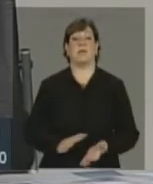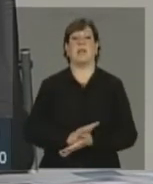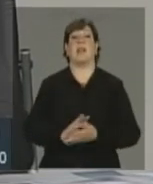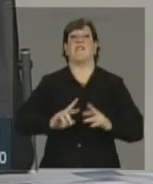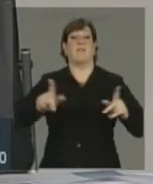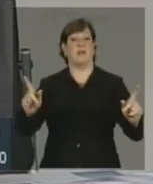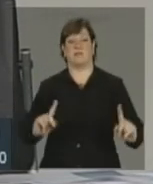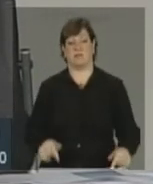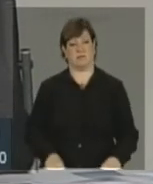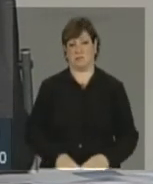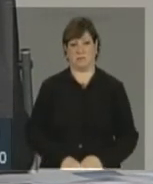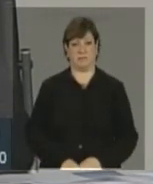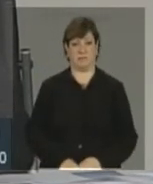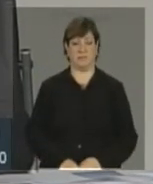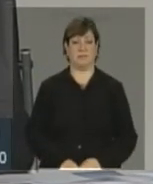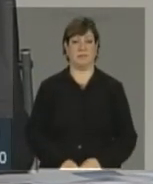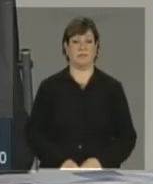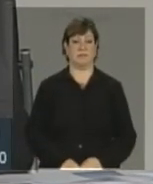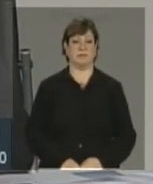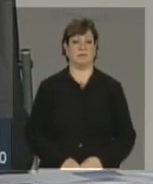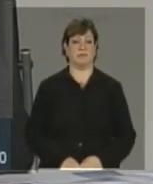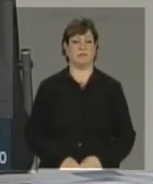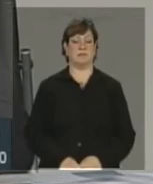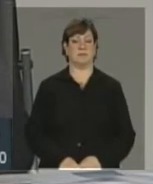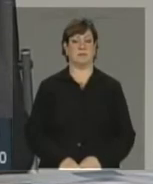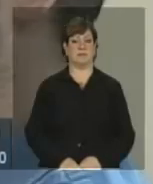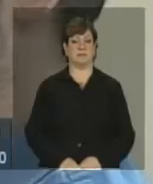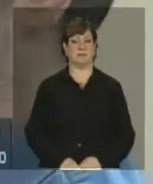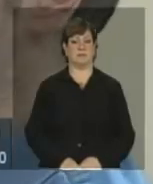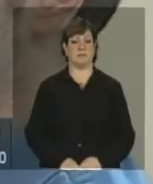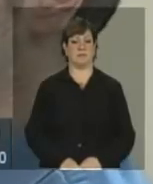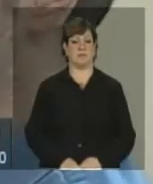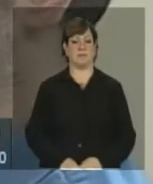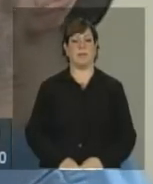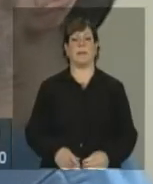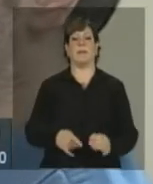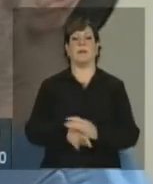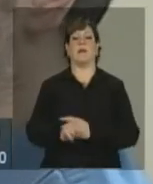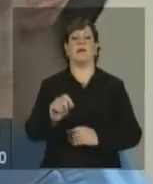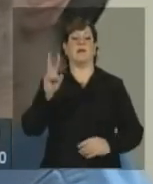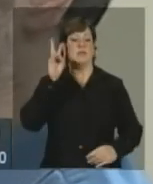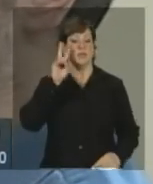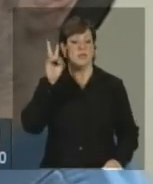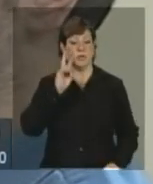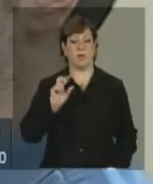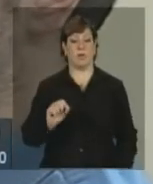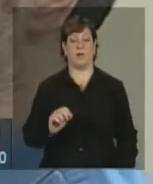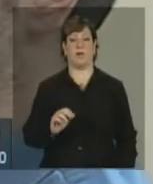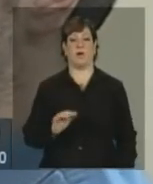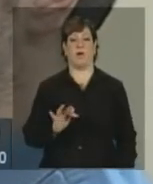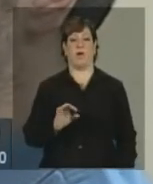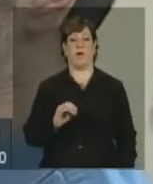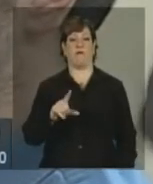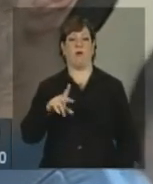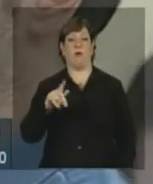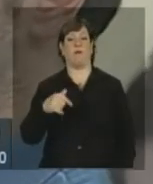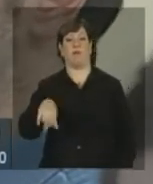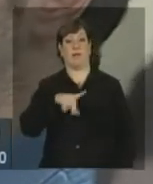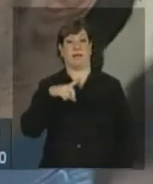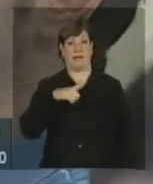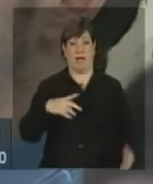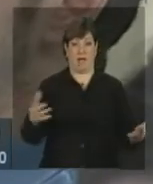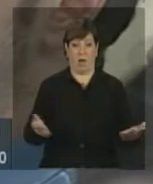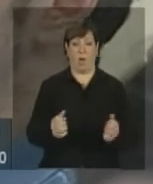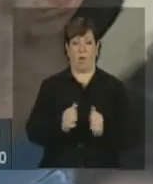excepcionalidade nisso. E queria, dada a folga que vocês estão tendo agora com o superávit, eu queria